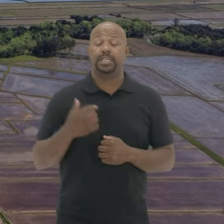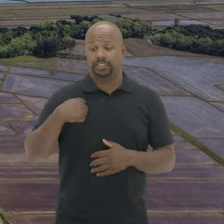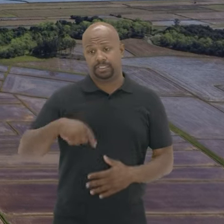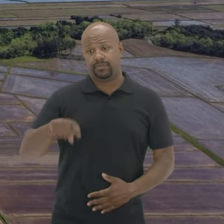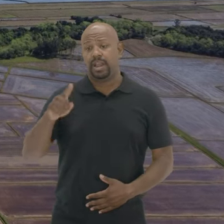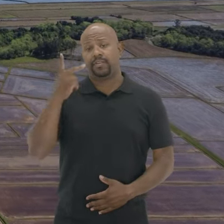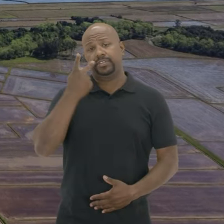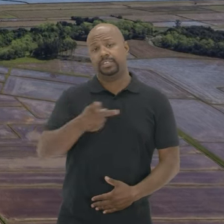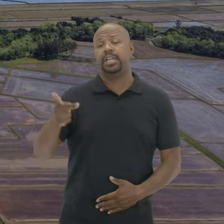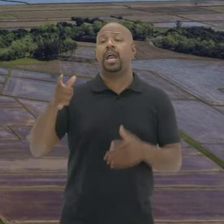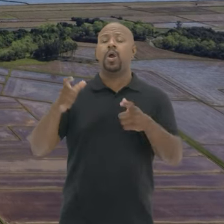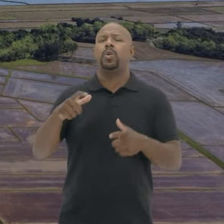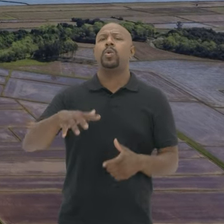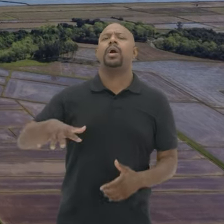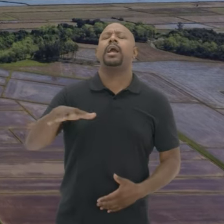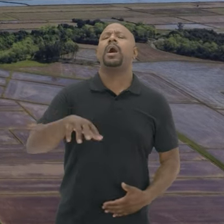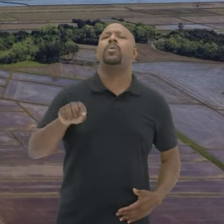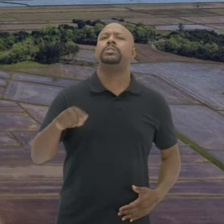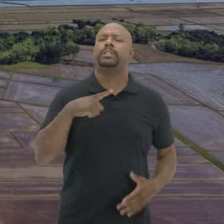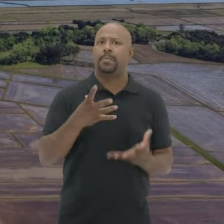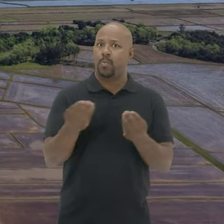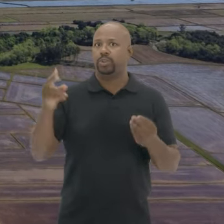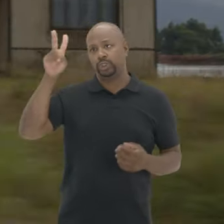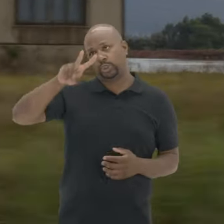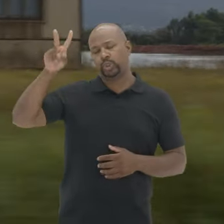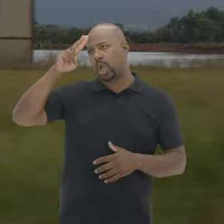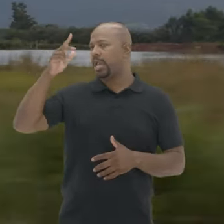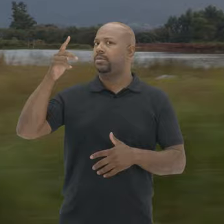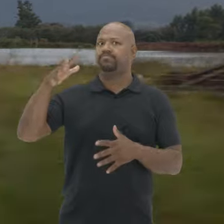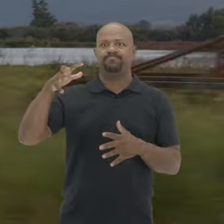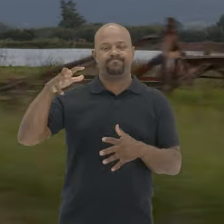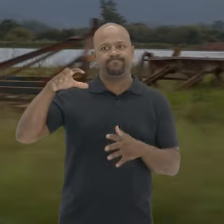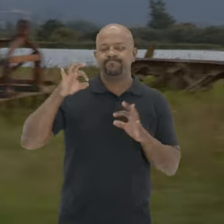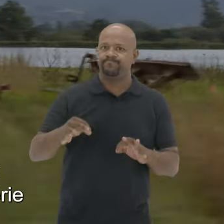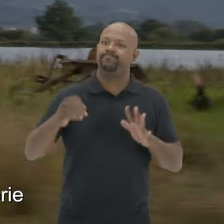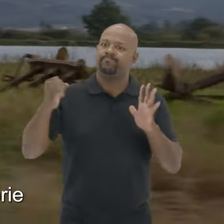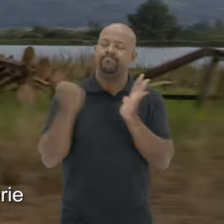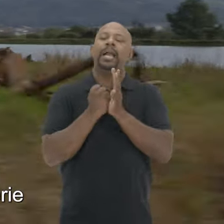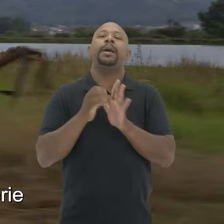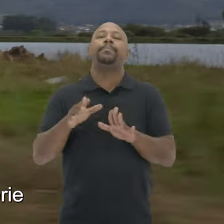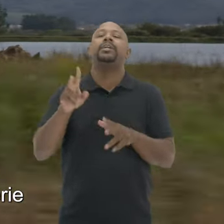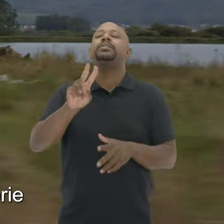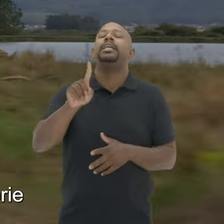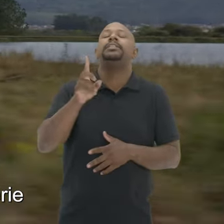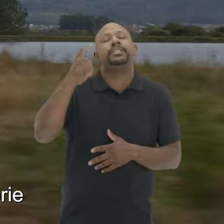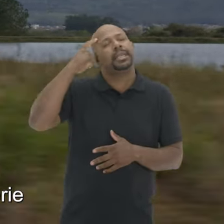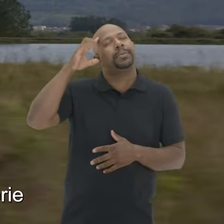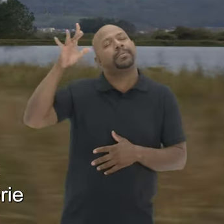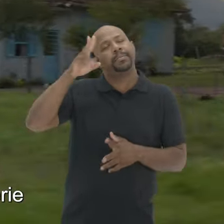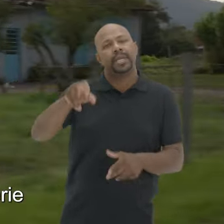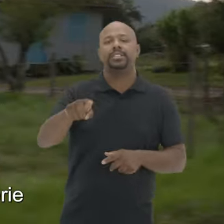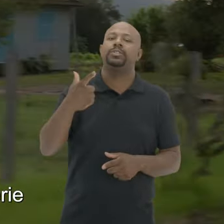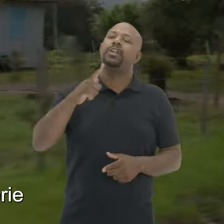A gente vai visitar agora um local que tem muita história para contar Mas nem sempre é visto